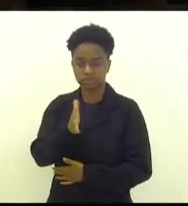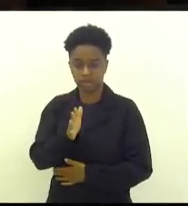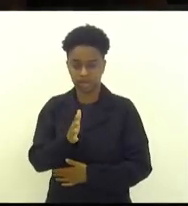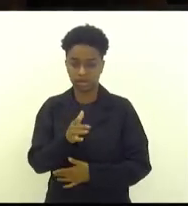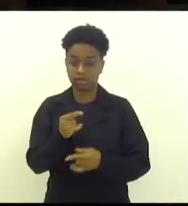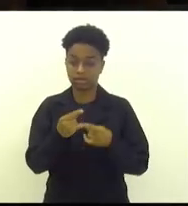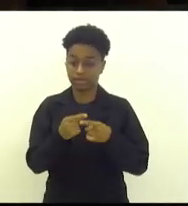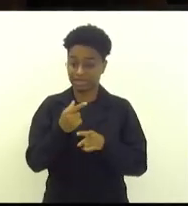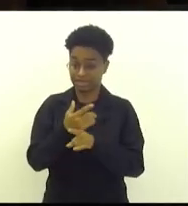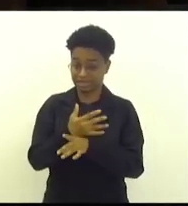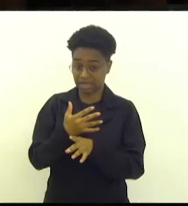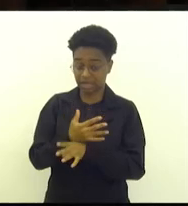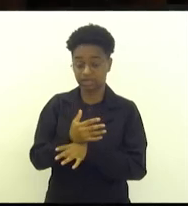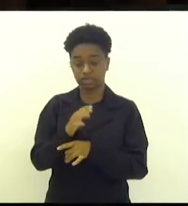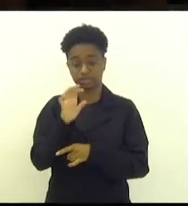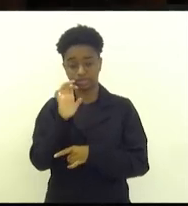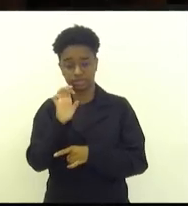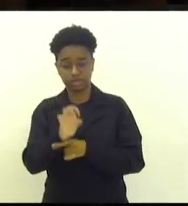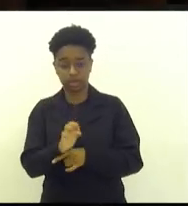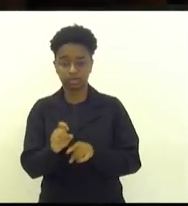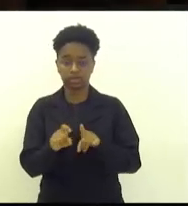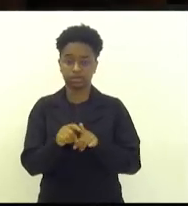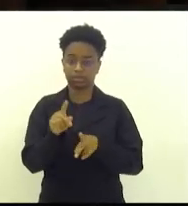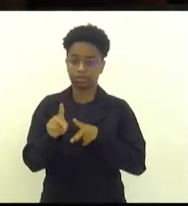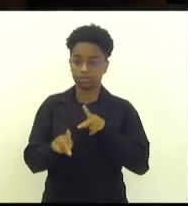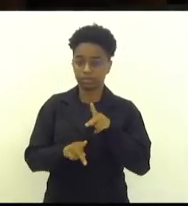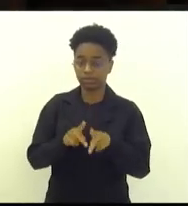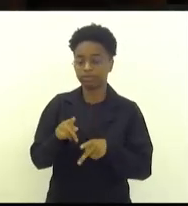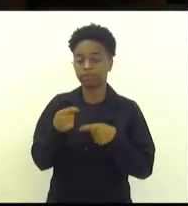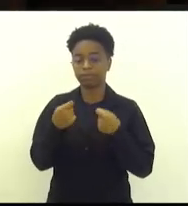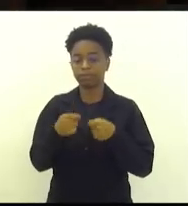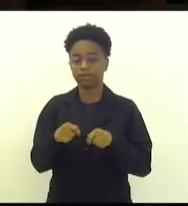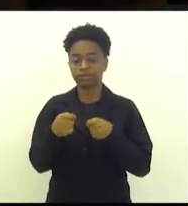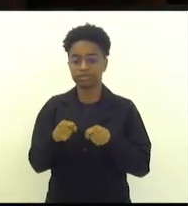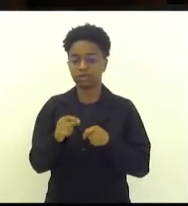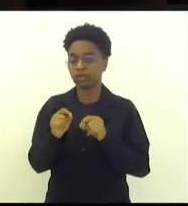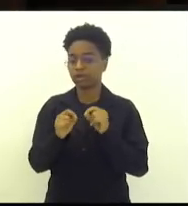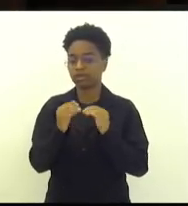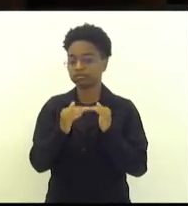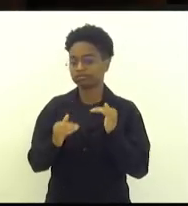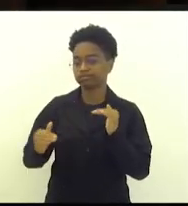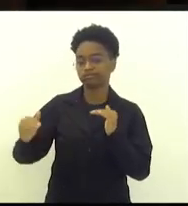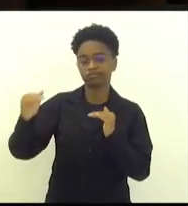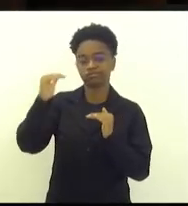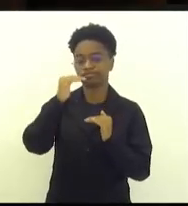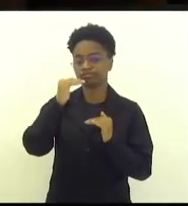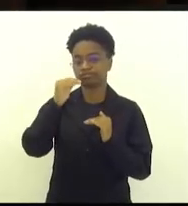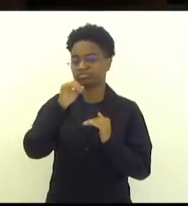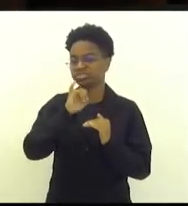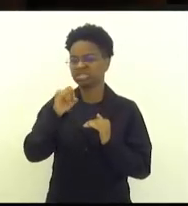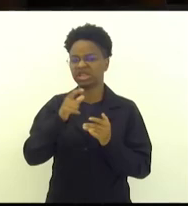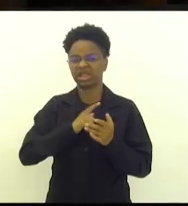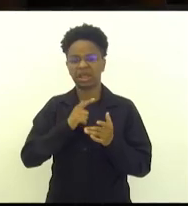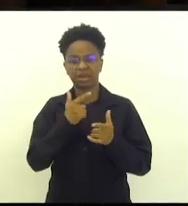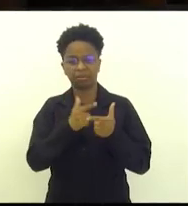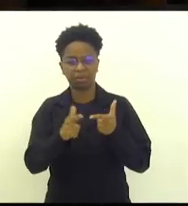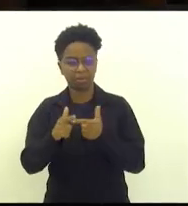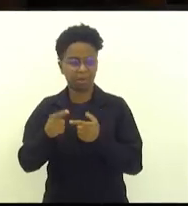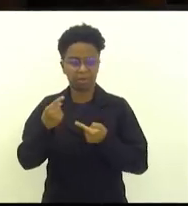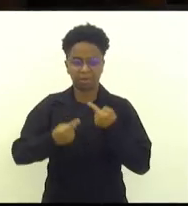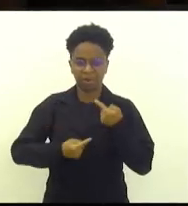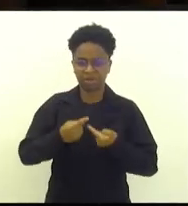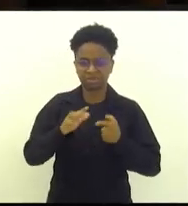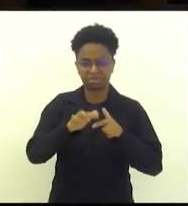cidade, o Estado, o povo, tem que estar acima de qualquer divergência política, seja ela de